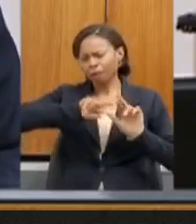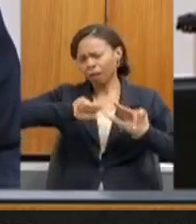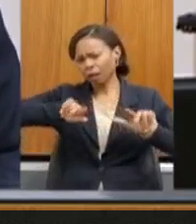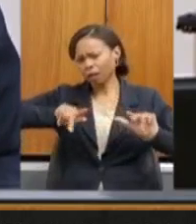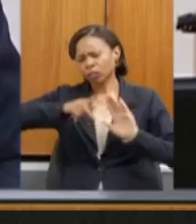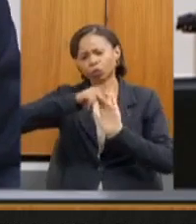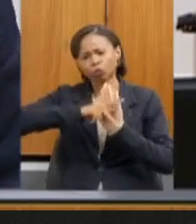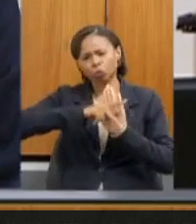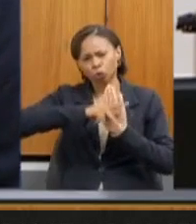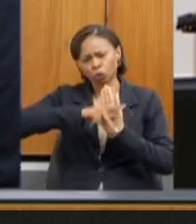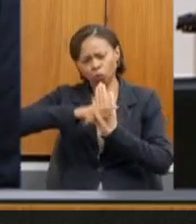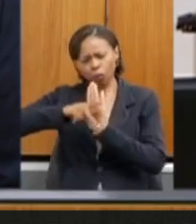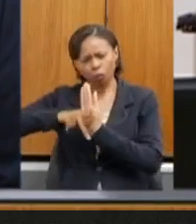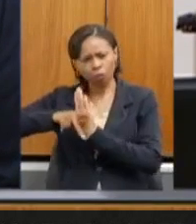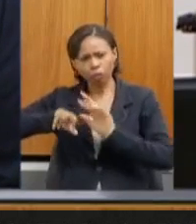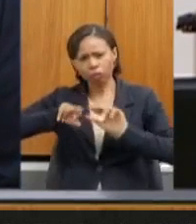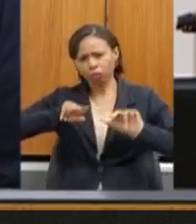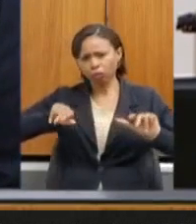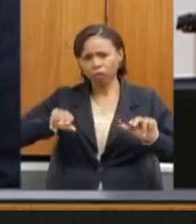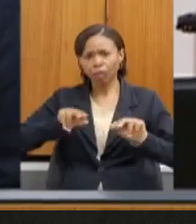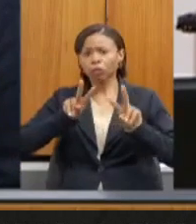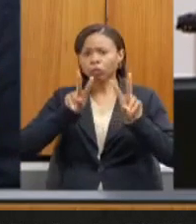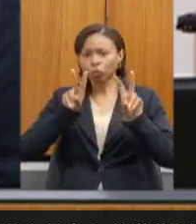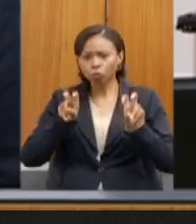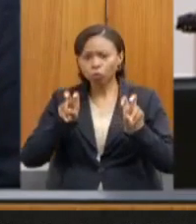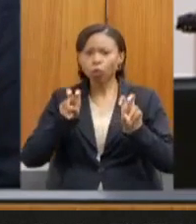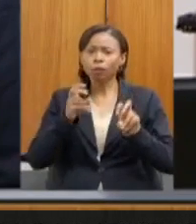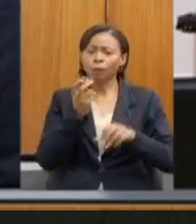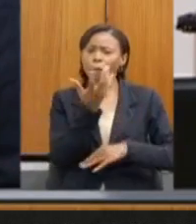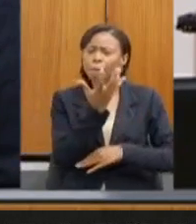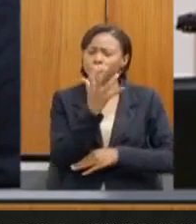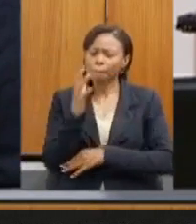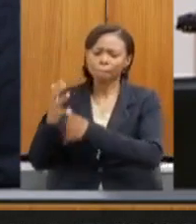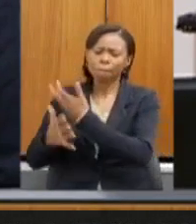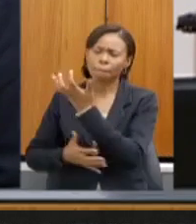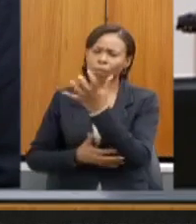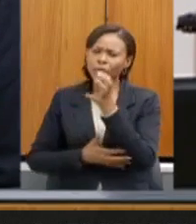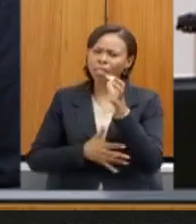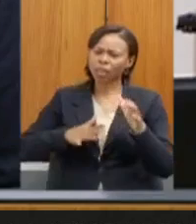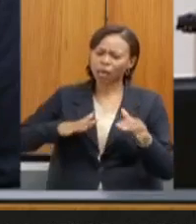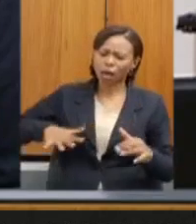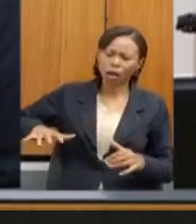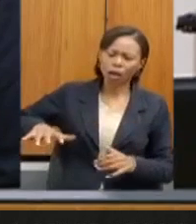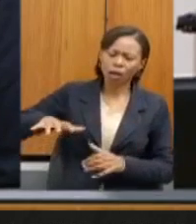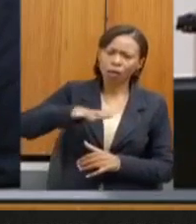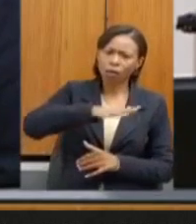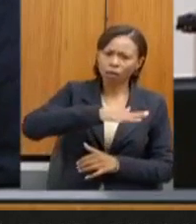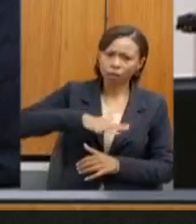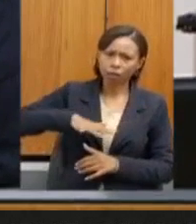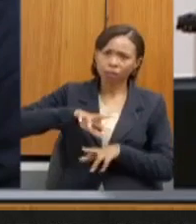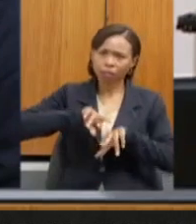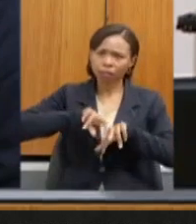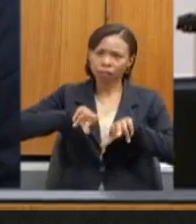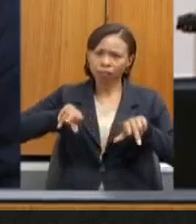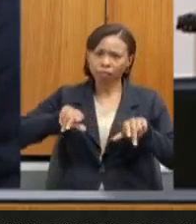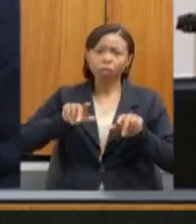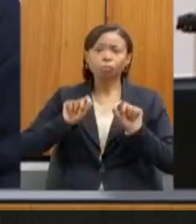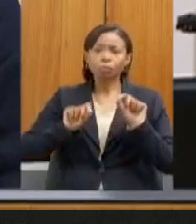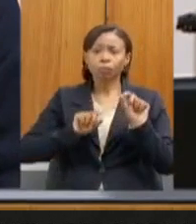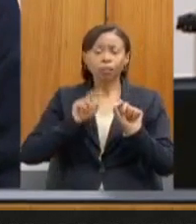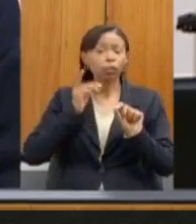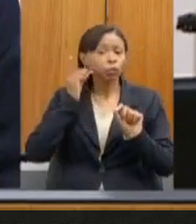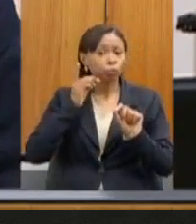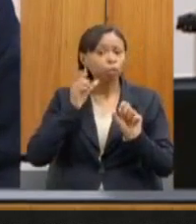em relação ao meio ambiente nas diversas áreas, para que os deputados possam abraçar, e cada um de